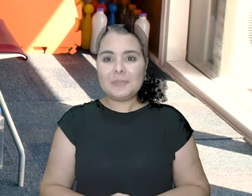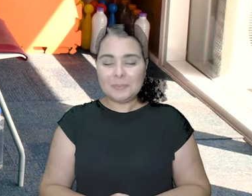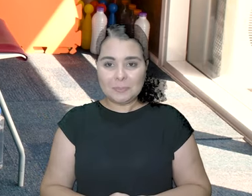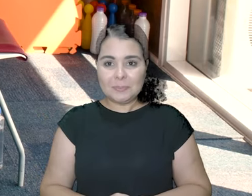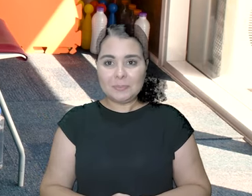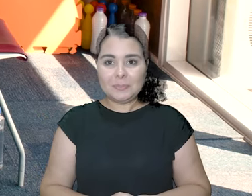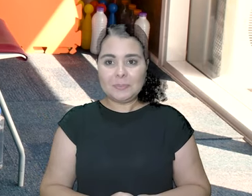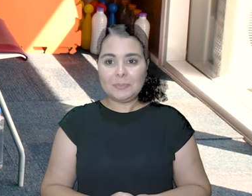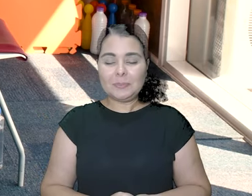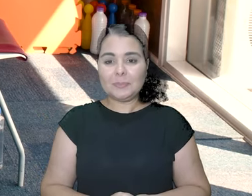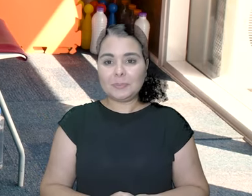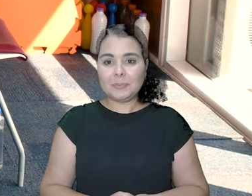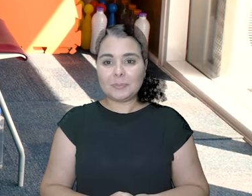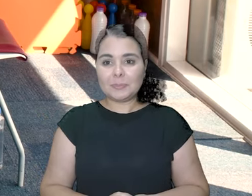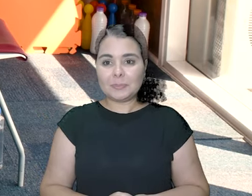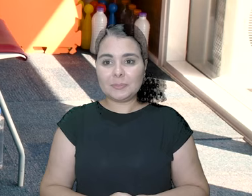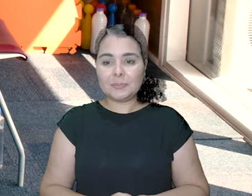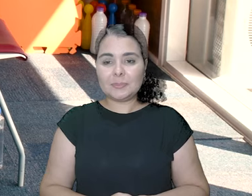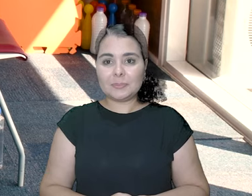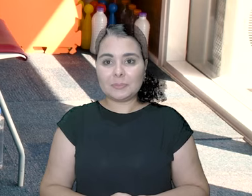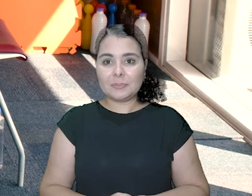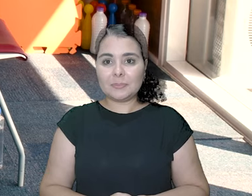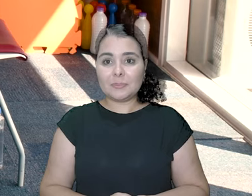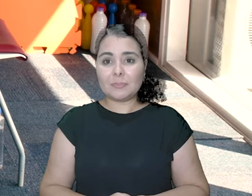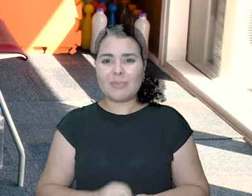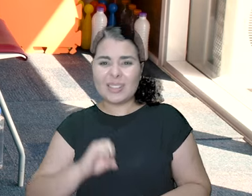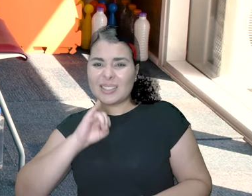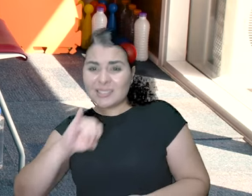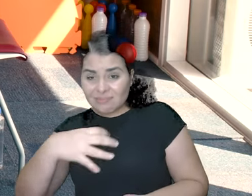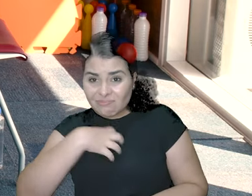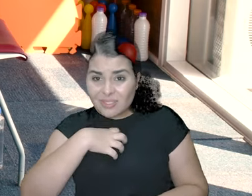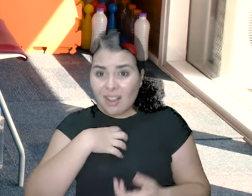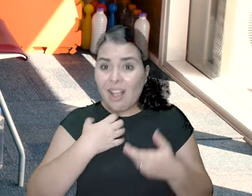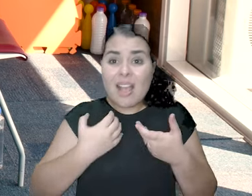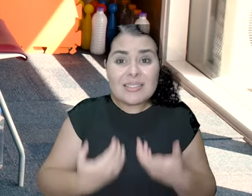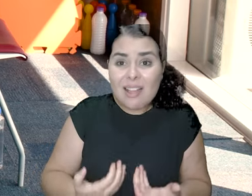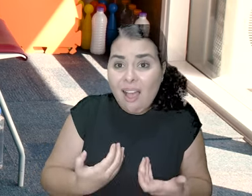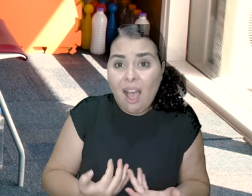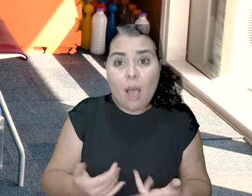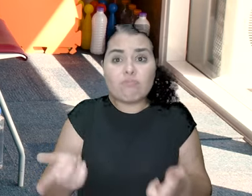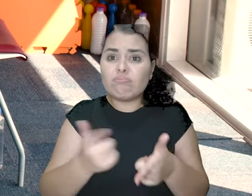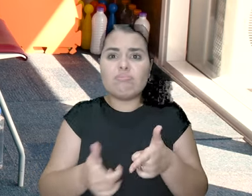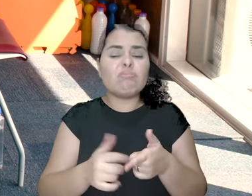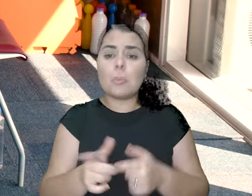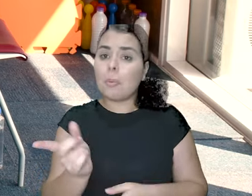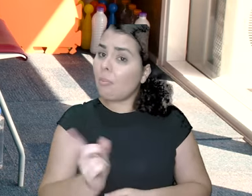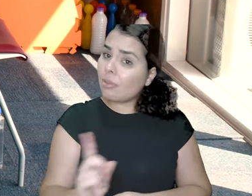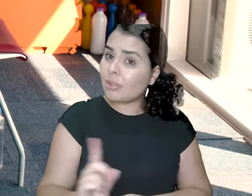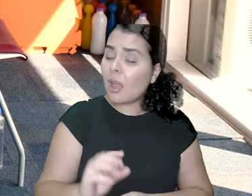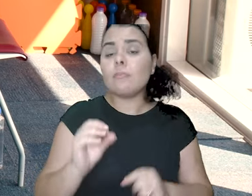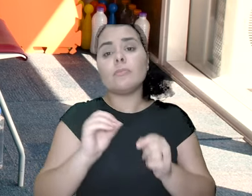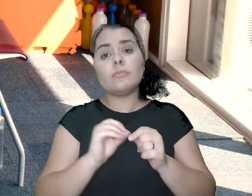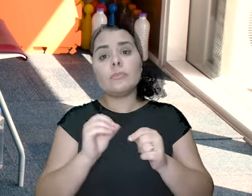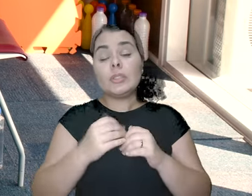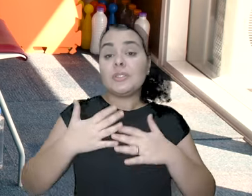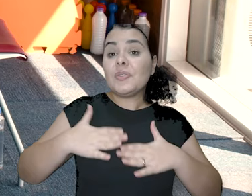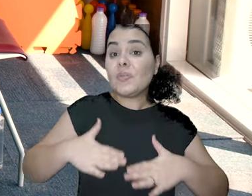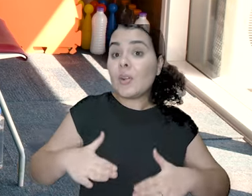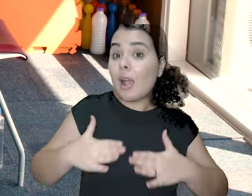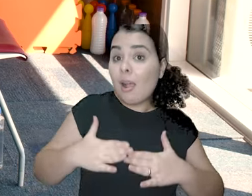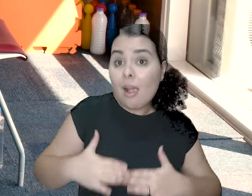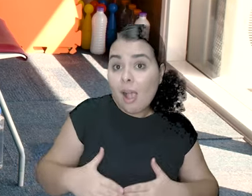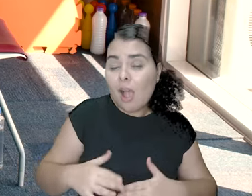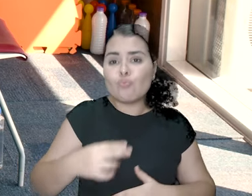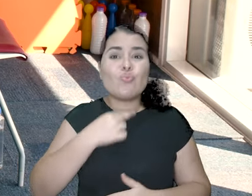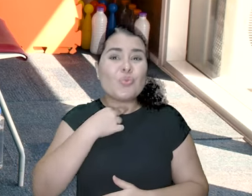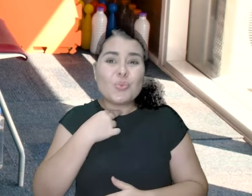Solta o ar. Se começou a cansar, não tem problema. Faz um pouquinho mais de lagar. Eu só não quero que